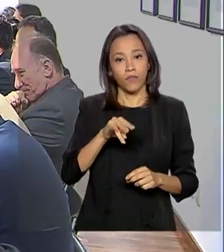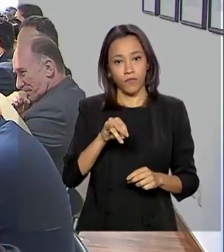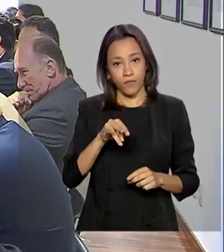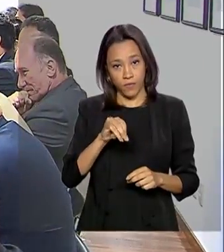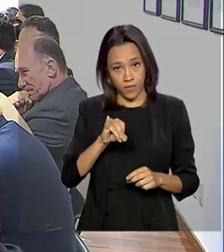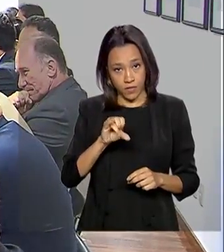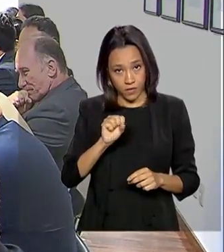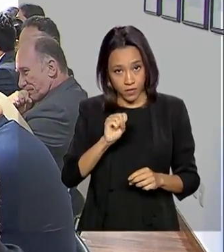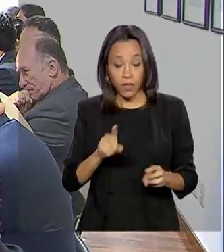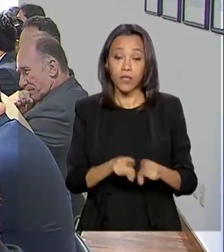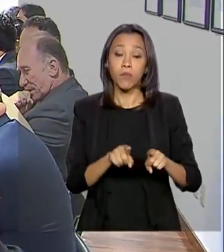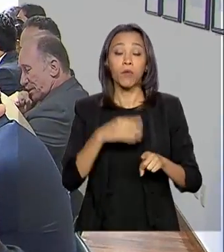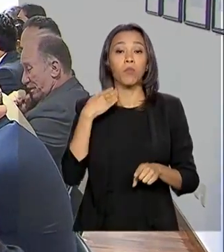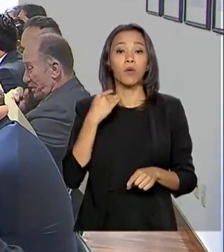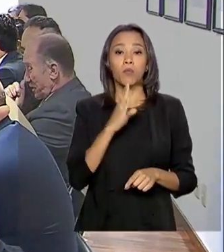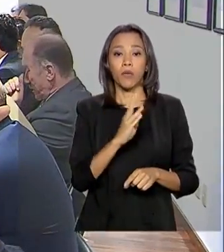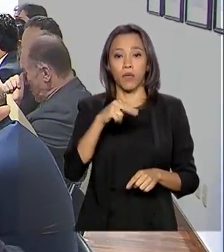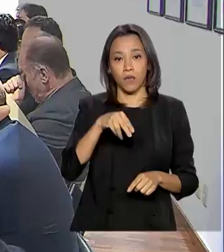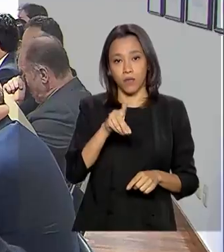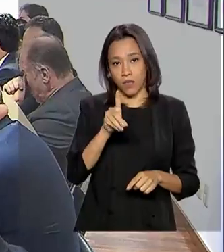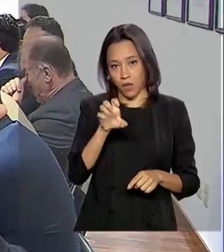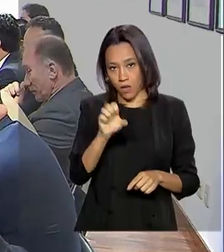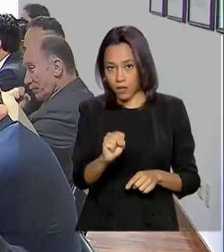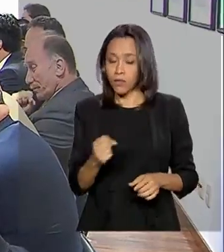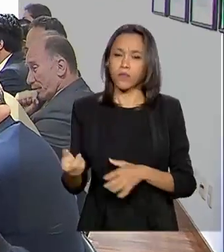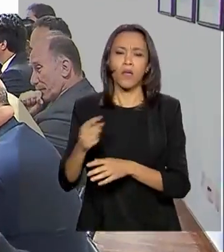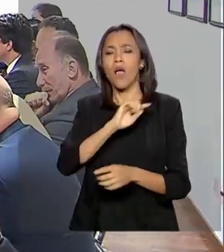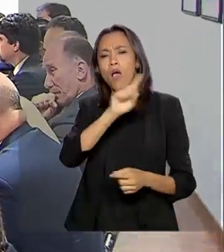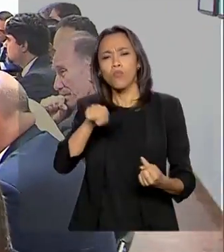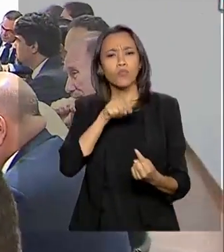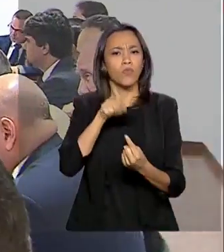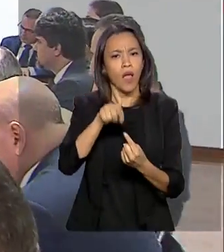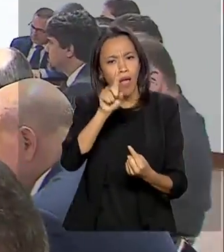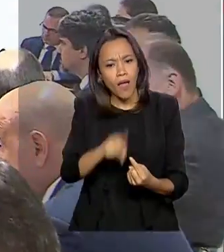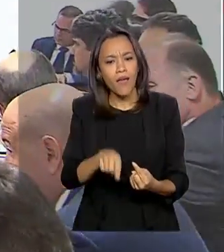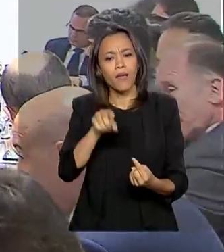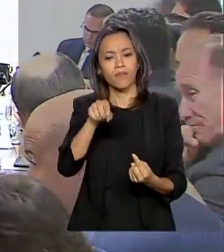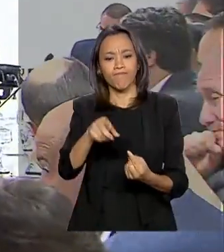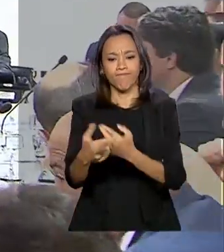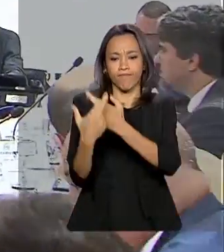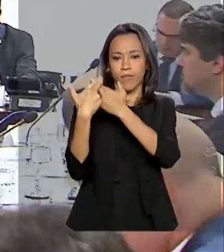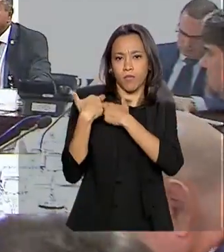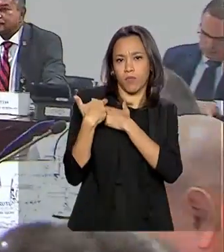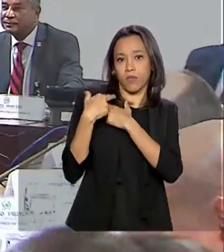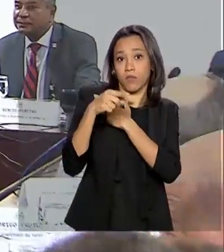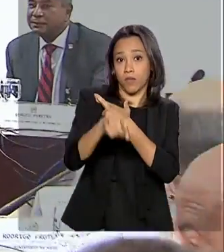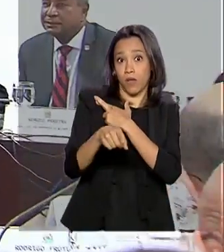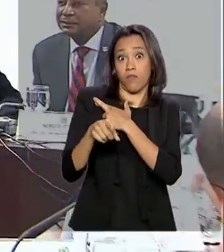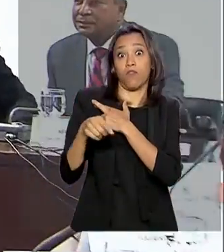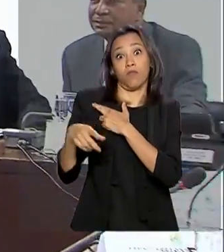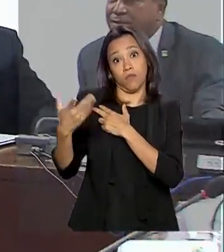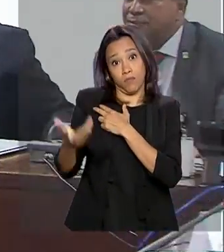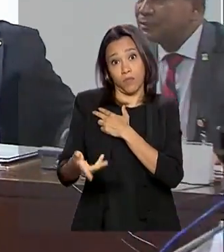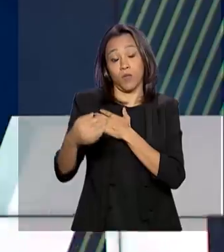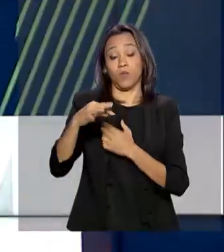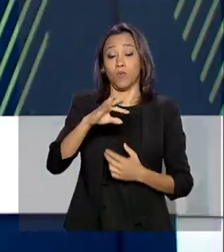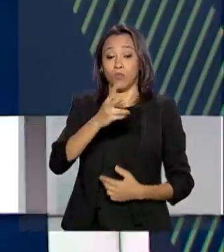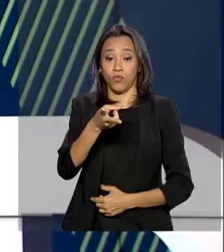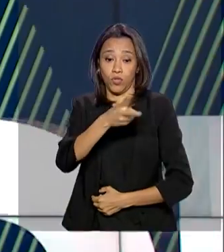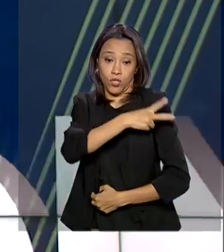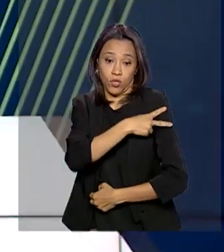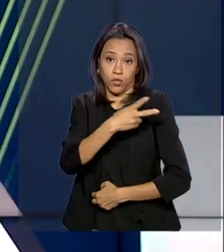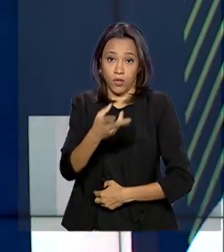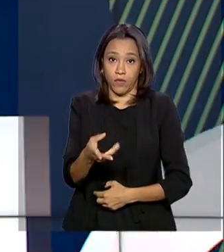A coordenação do Comitê para Enfrentar a Pandemia do Coronavírus está a cargo do ministro-chefe da Casa Civil, Braga Neto.